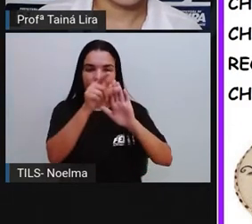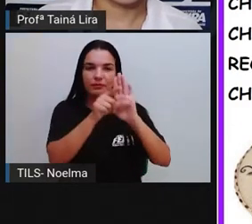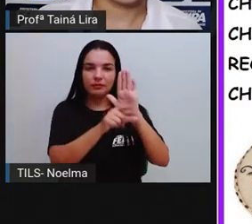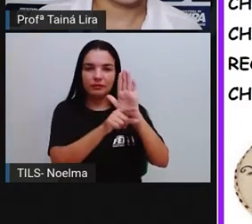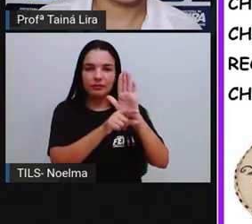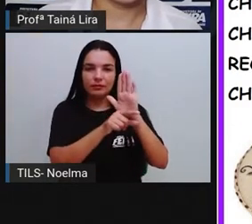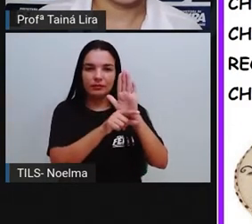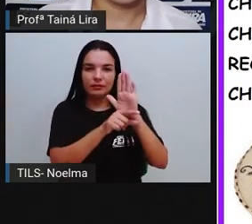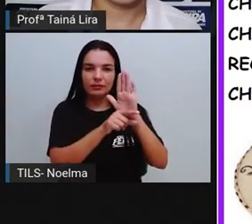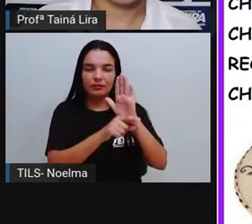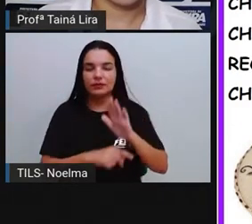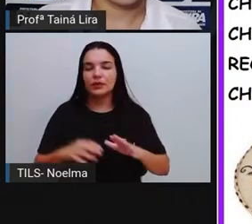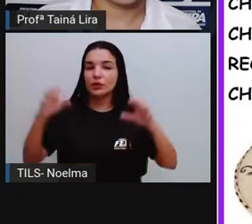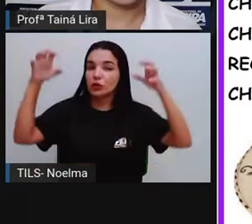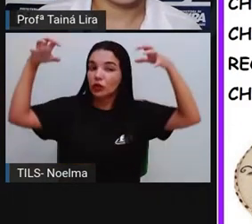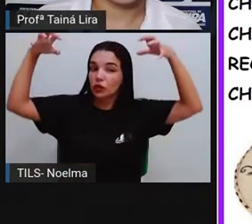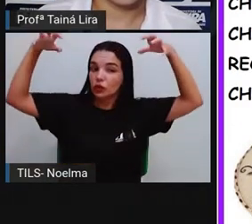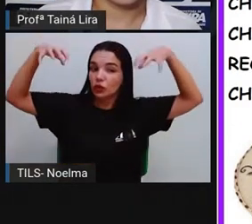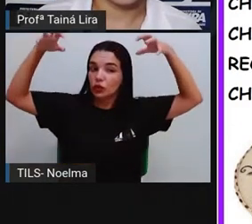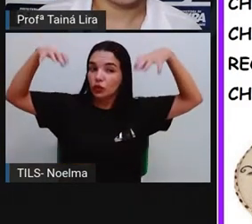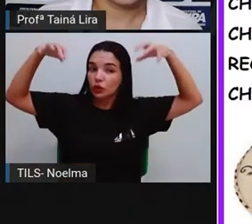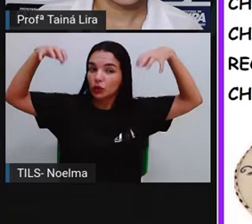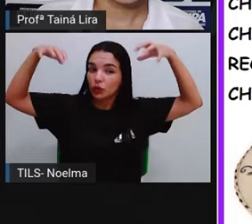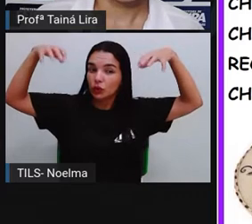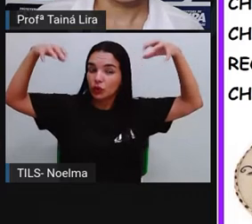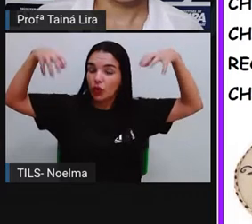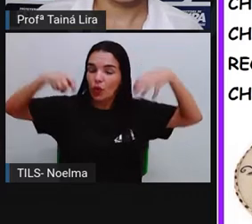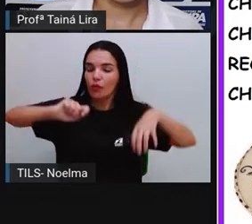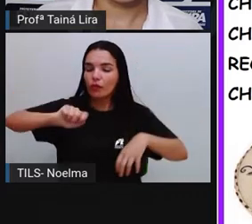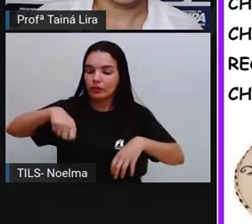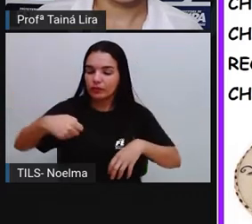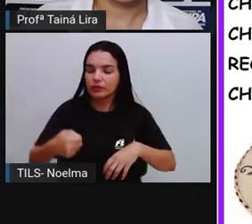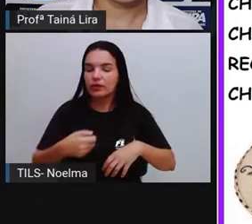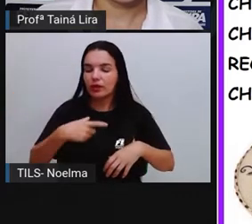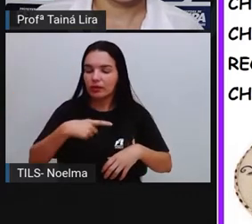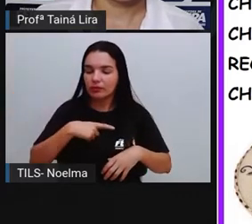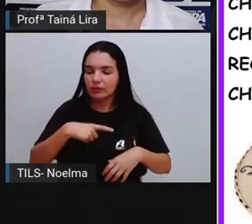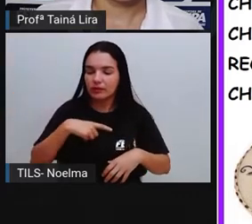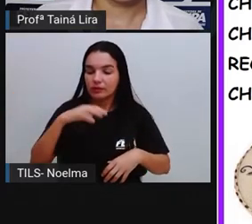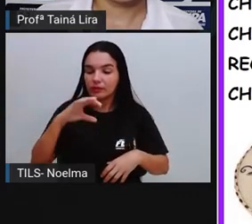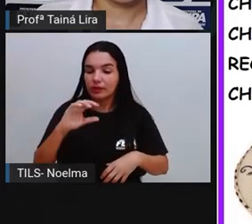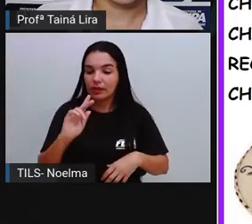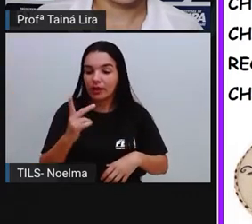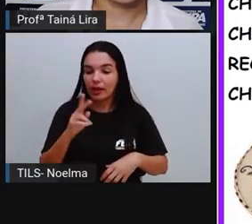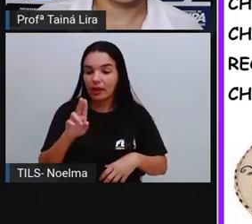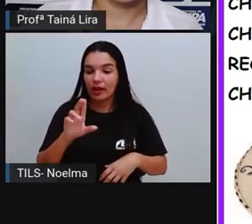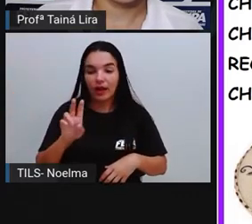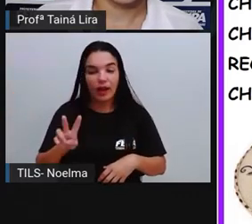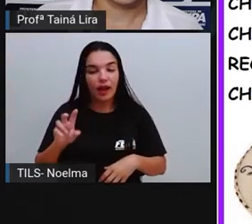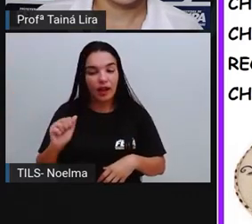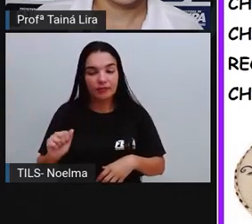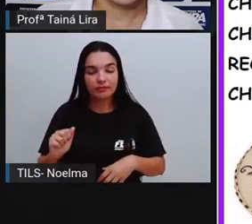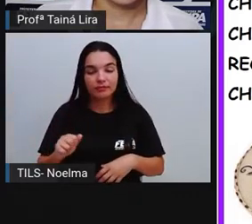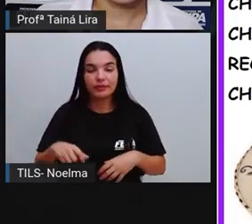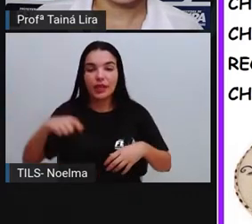colocar a seta, Para vocês acompanharem a leitura, Ó, Chuva, Chuvisco,